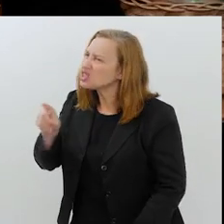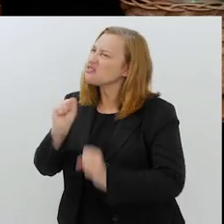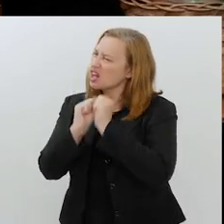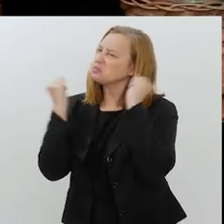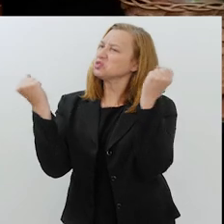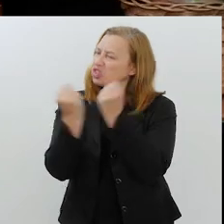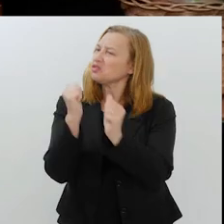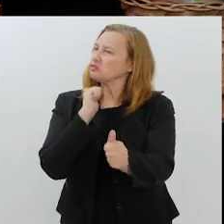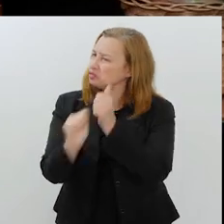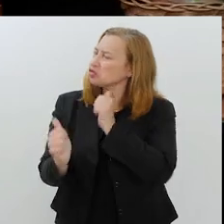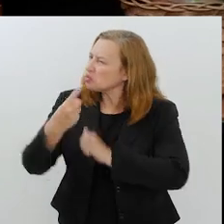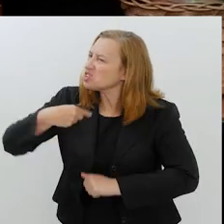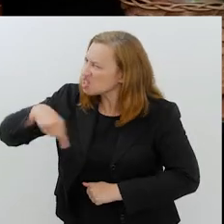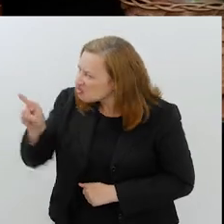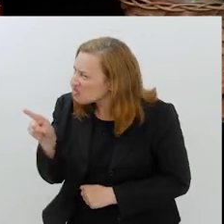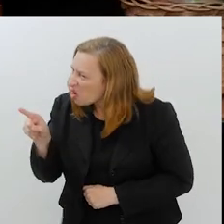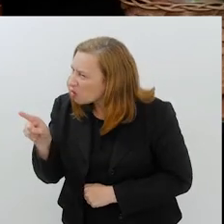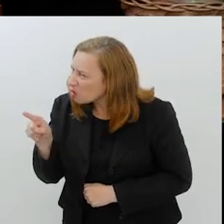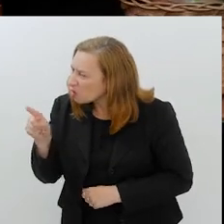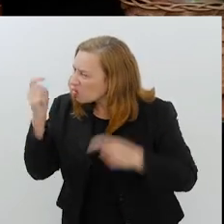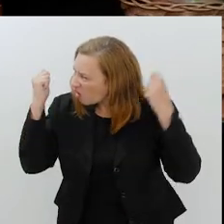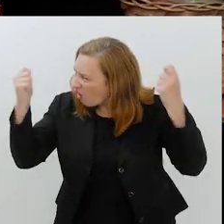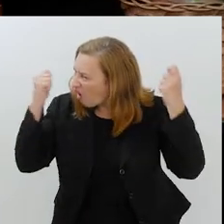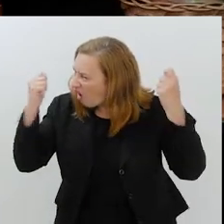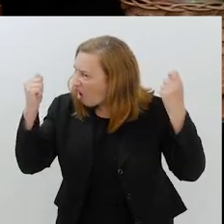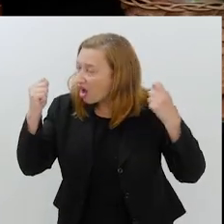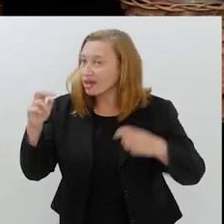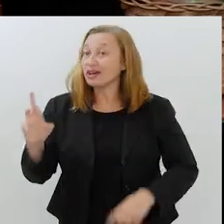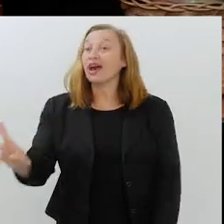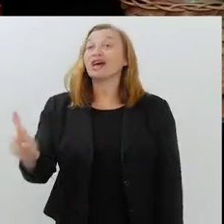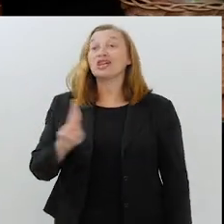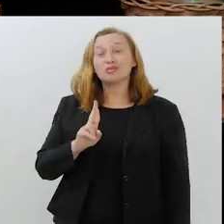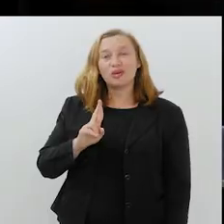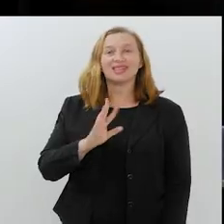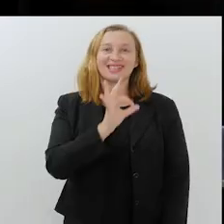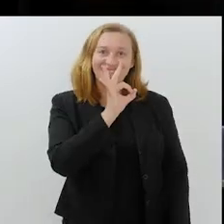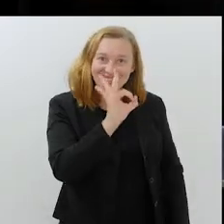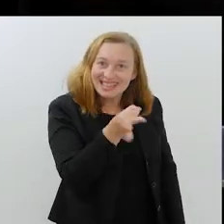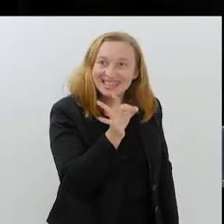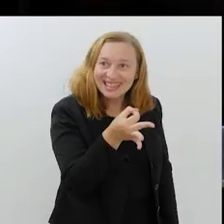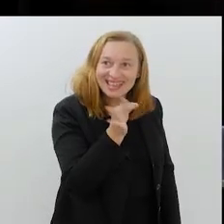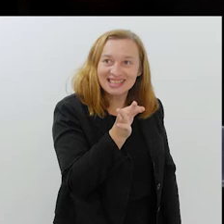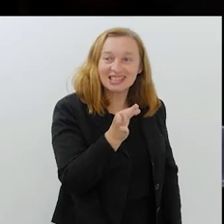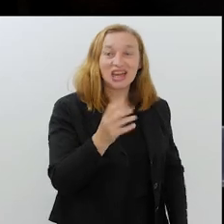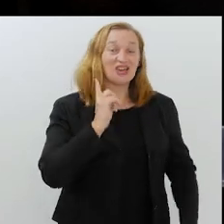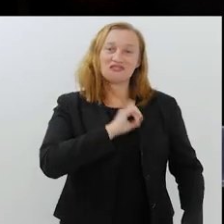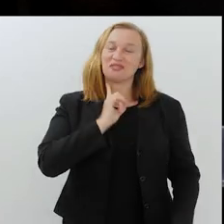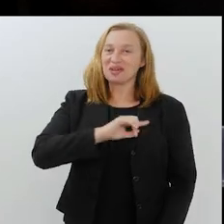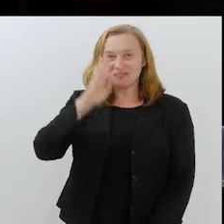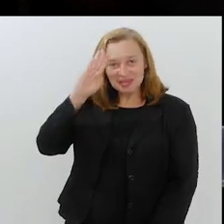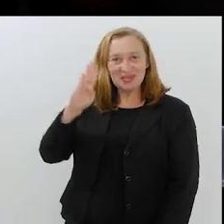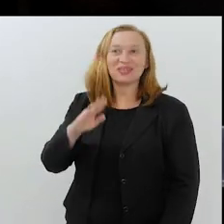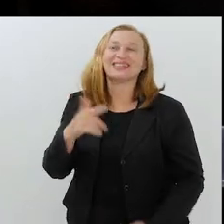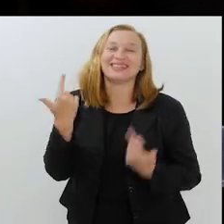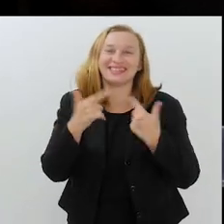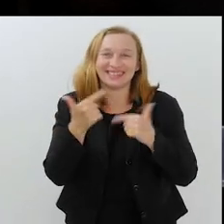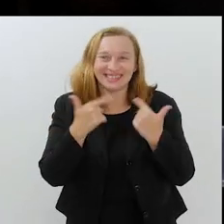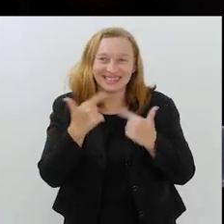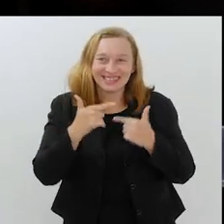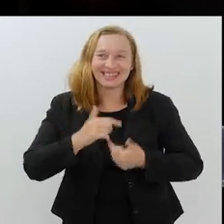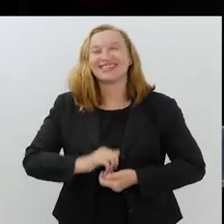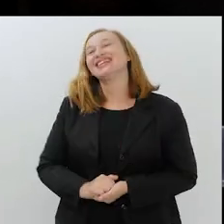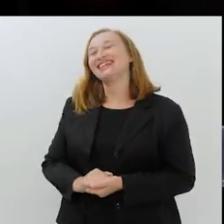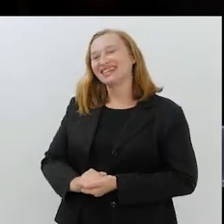ao estádio, vocês vão torcer? Qual foi a resposta? Com certeza. Para o Flamengo, principalmente, né?